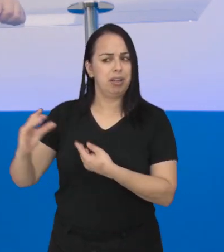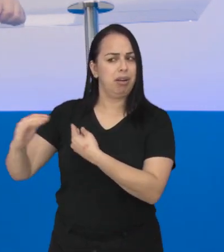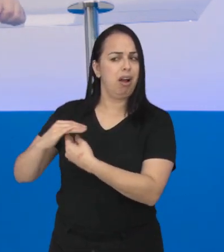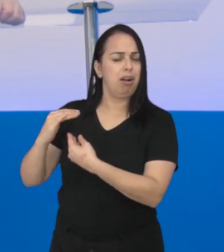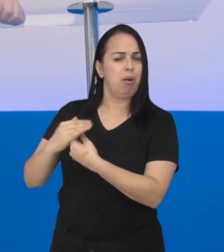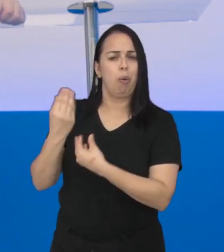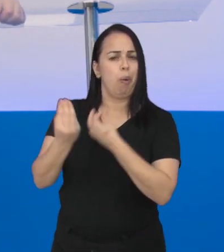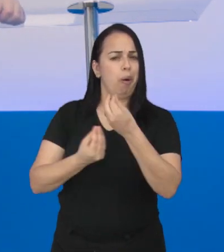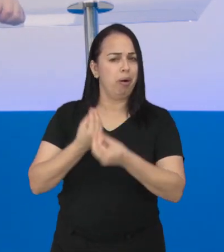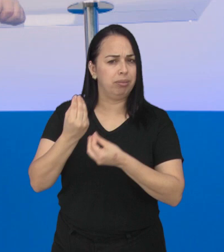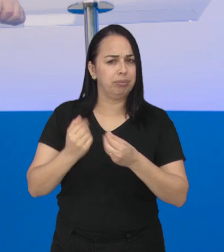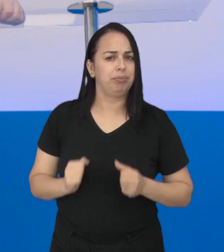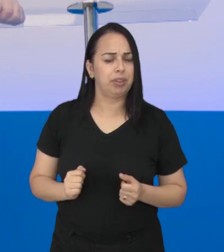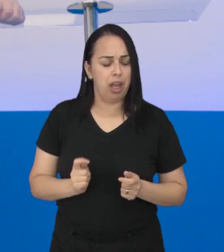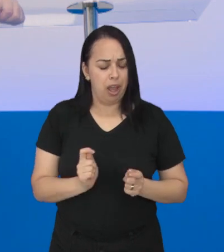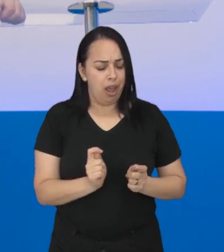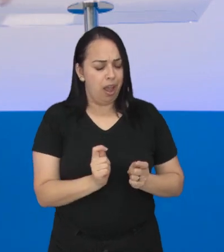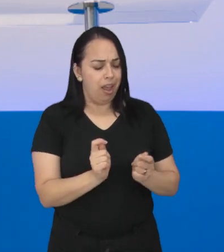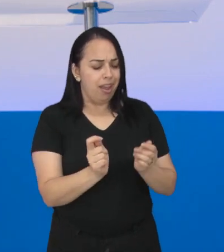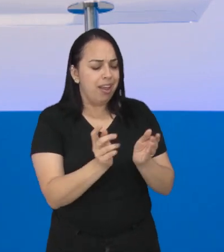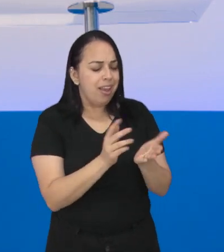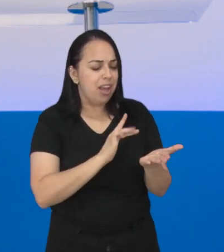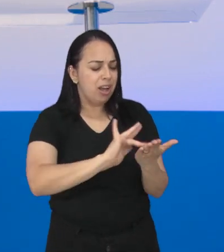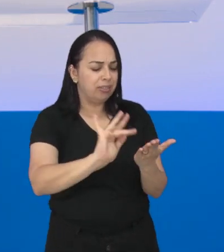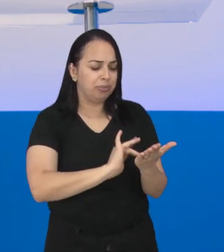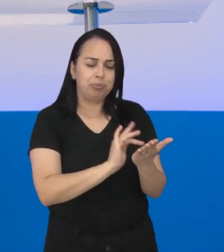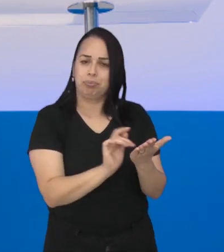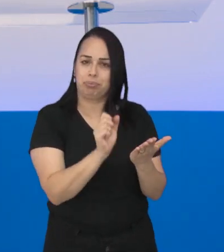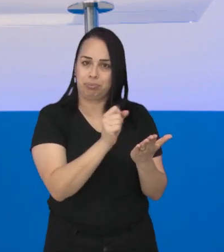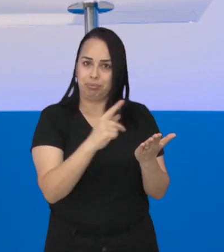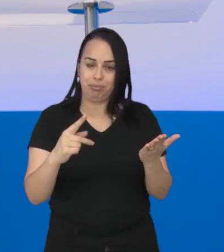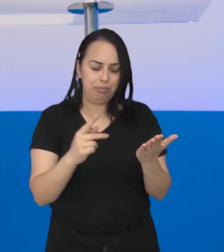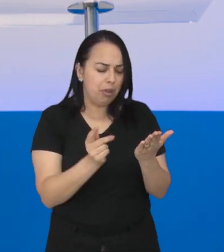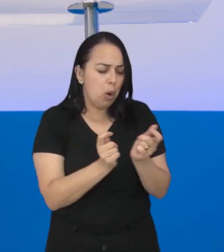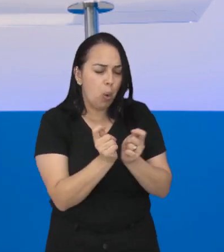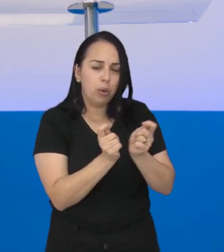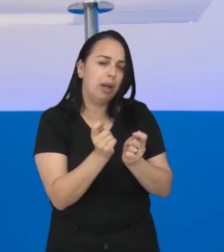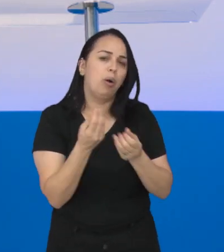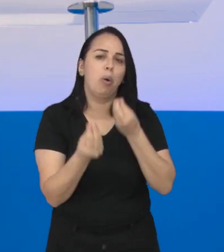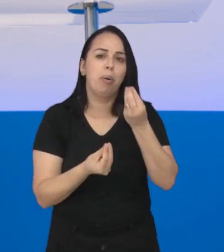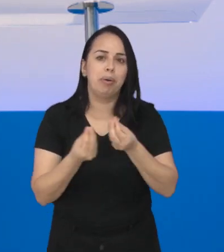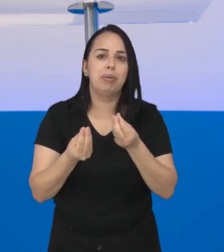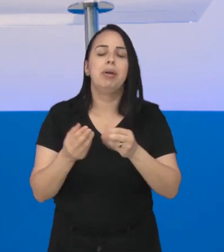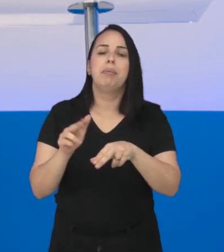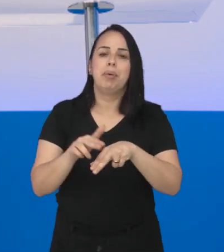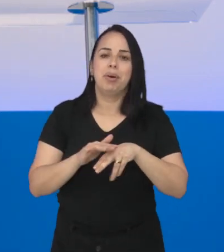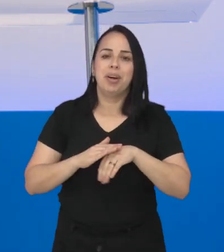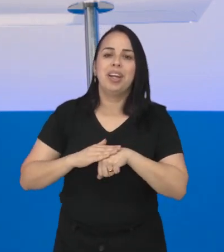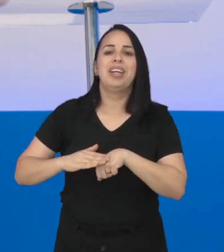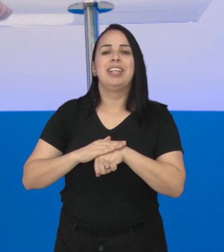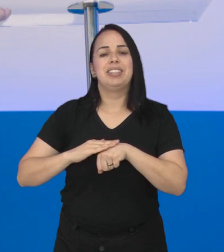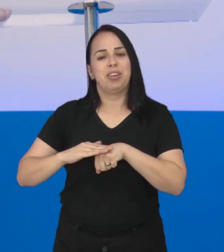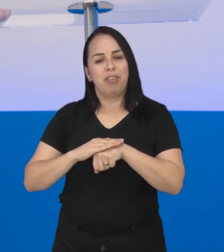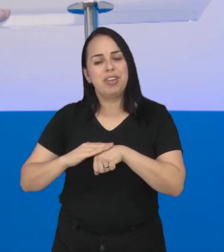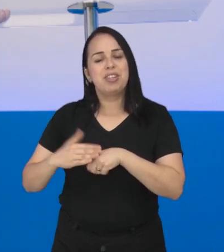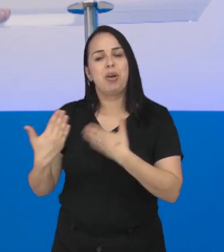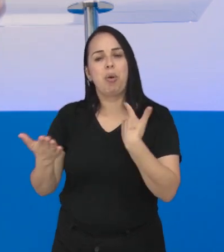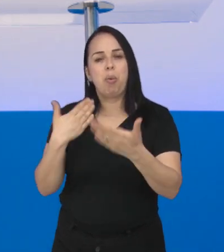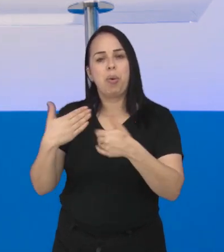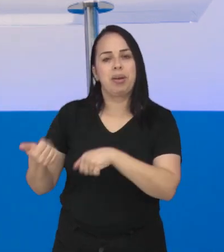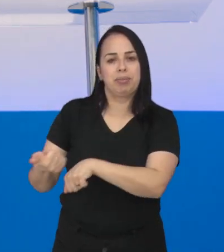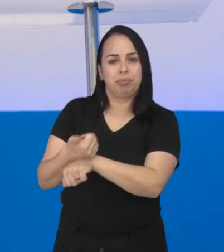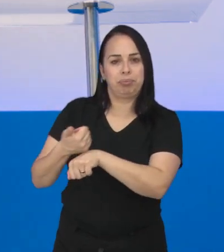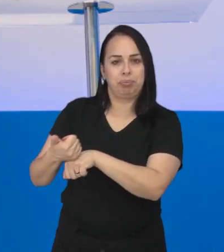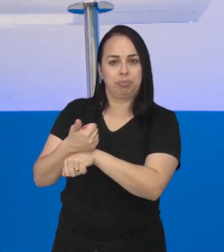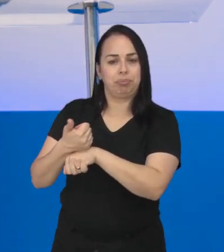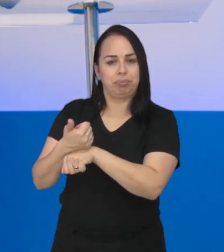fato, seguir o conselho da Miriam e ter esse controle na hora de usar os aplicativos de celular? Nós conversamos com um especialista